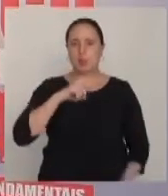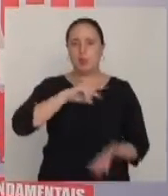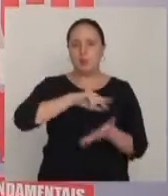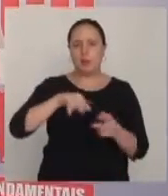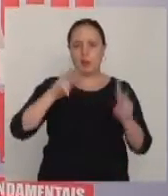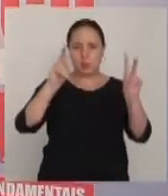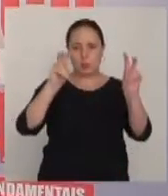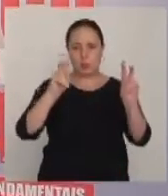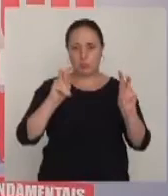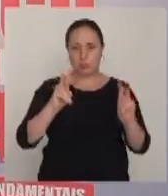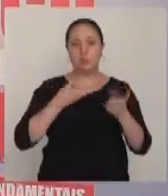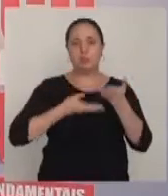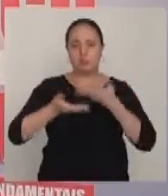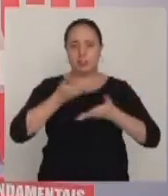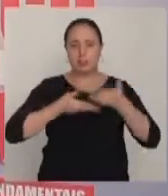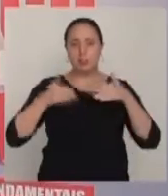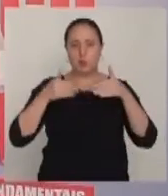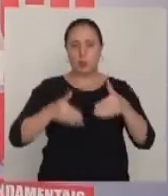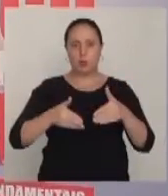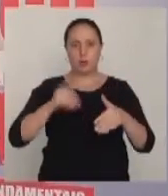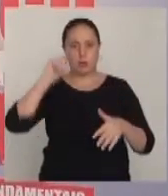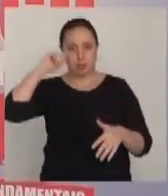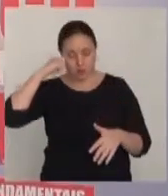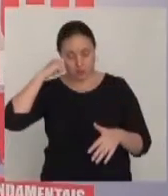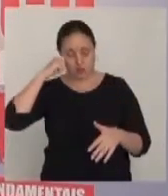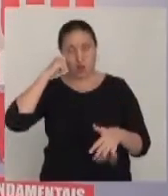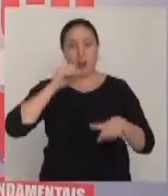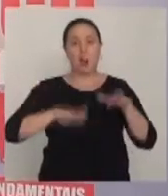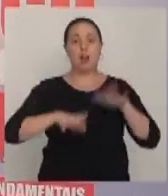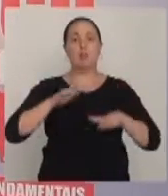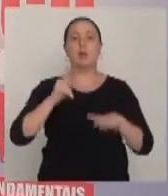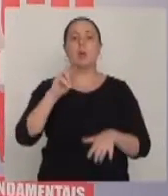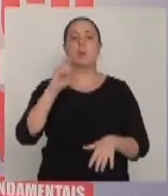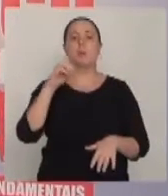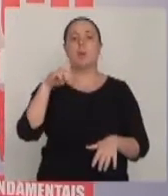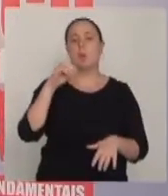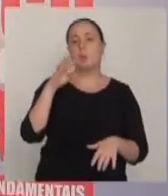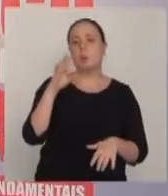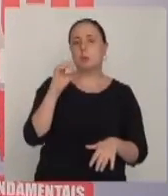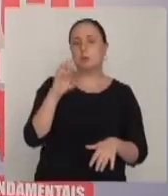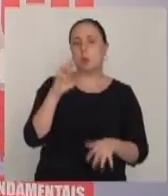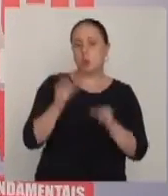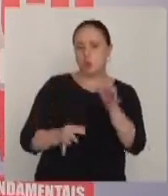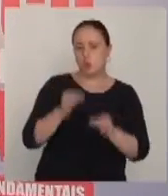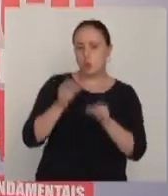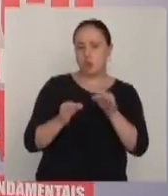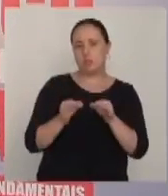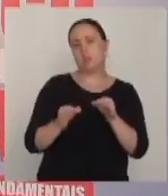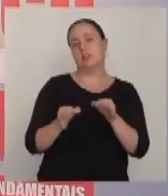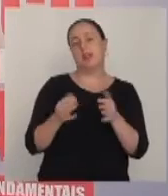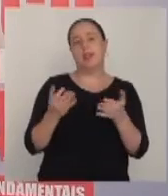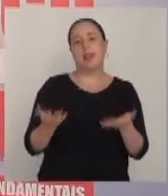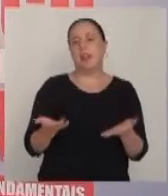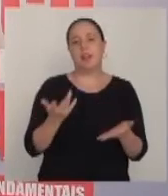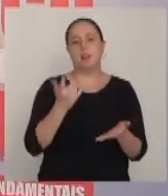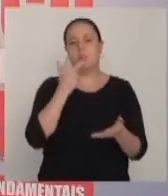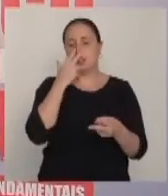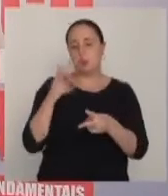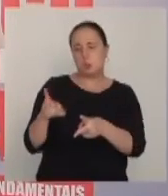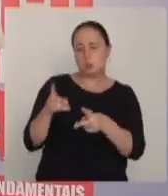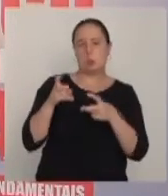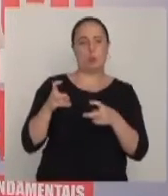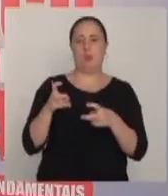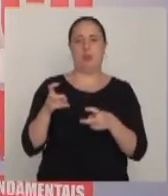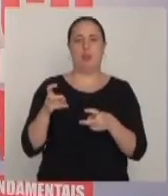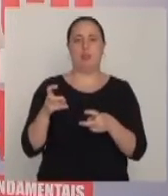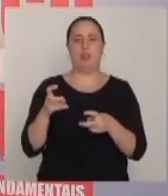envolvem várias questões relacionadas a essa questão, muitas vezes o promotor de justiça, que está ali à frente desse caso, ele